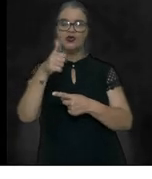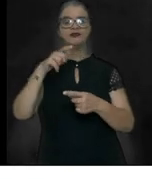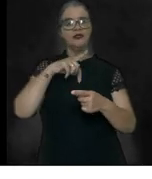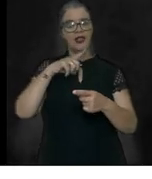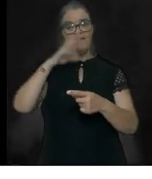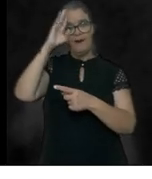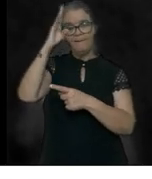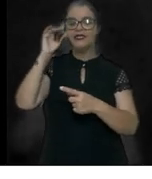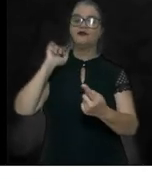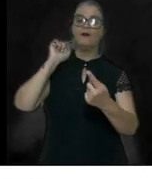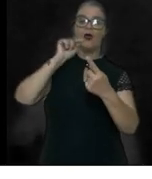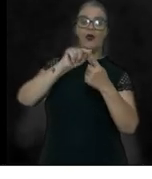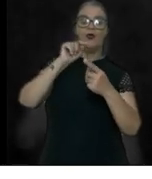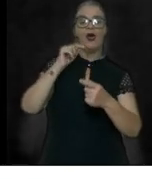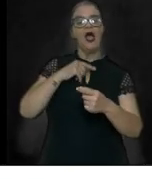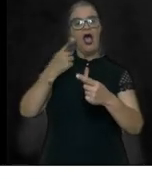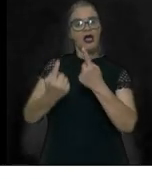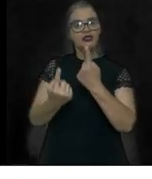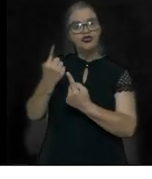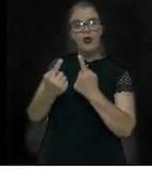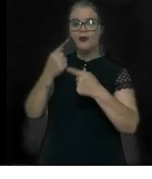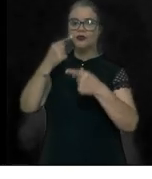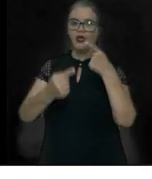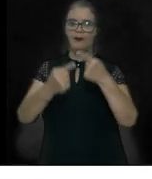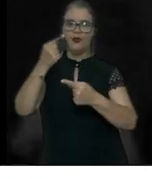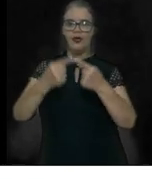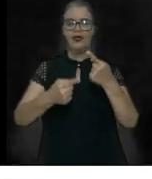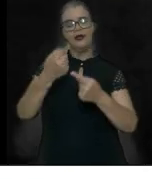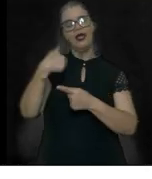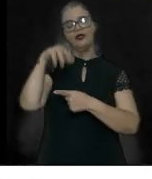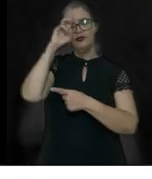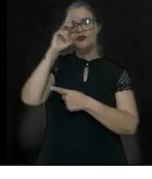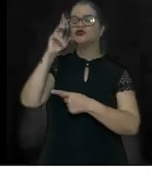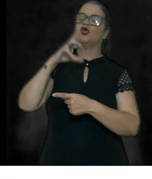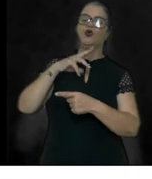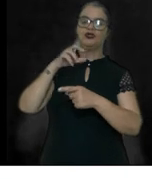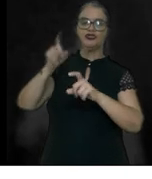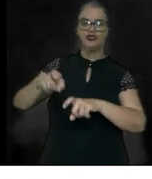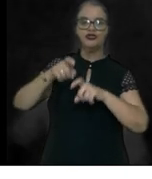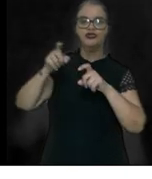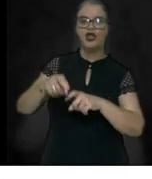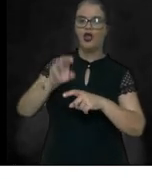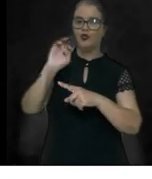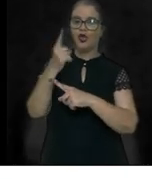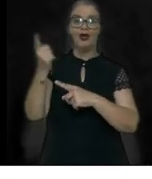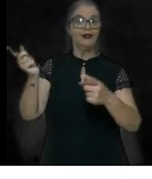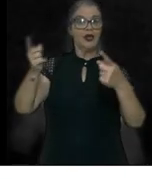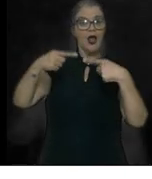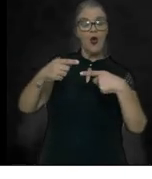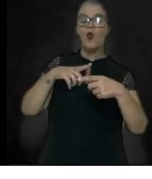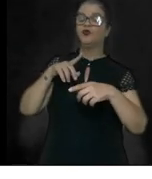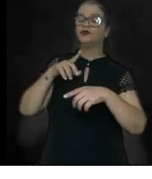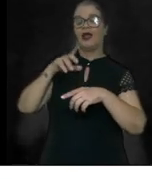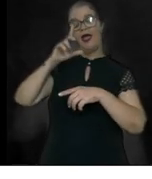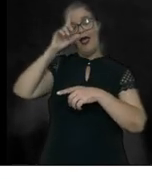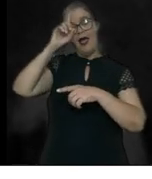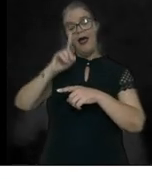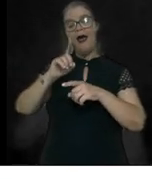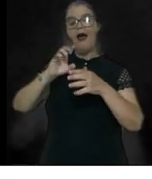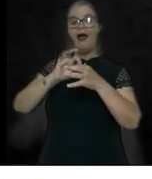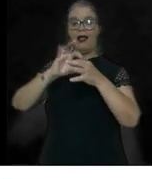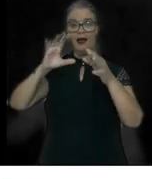causa a disputa política entre os senhores de Engenho de Olinda, que era contra a emancipação do Recife,